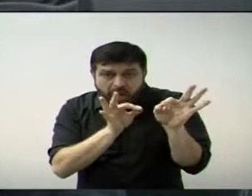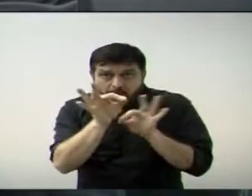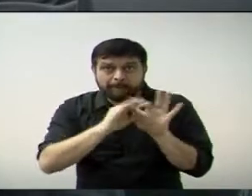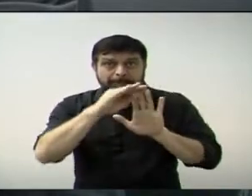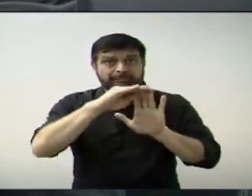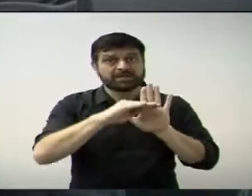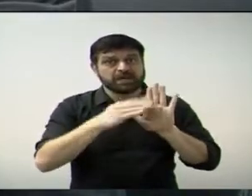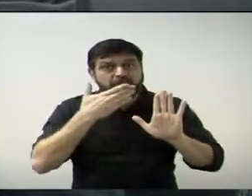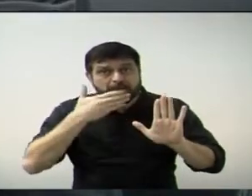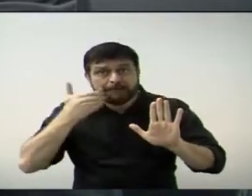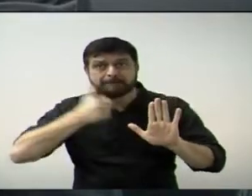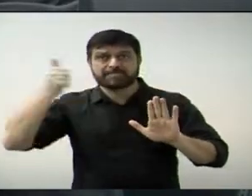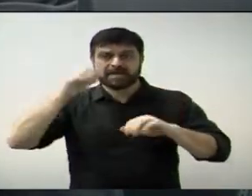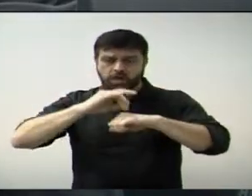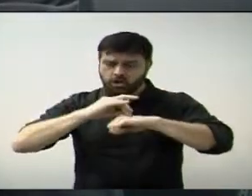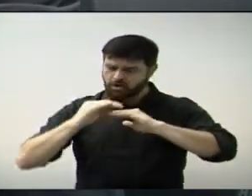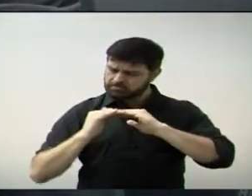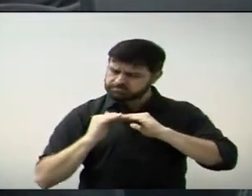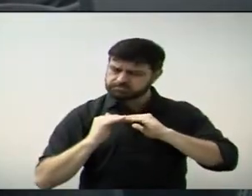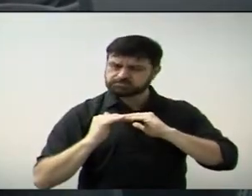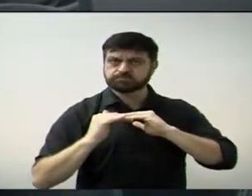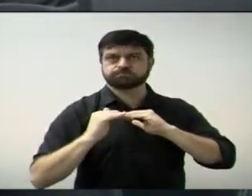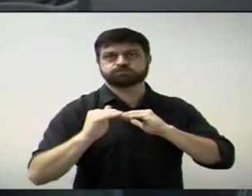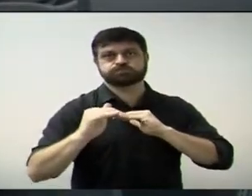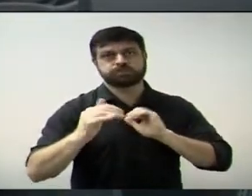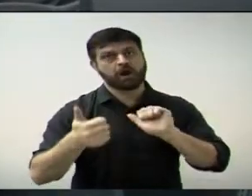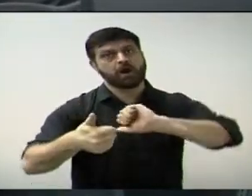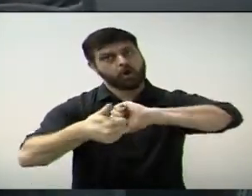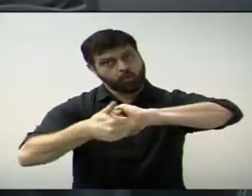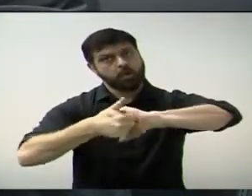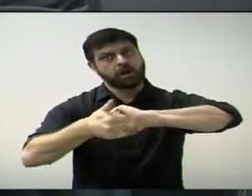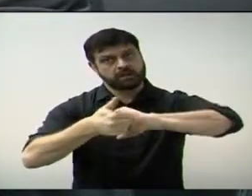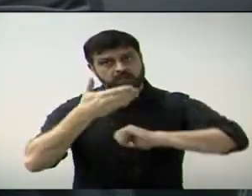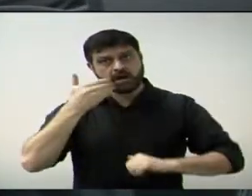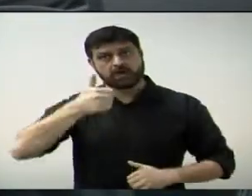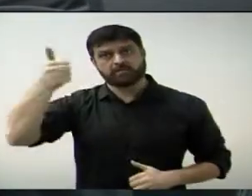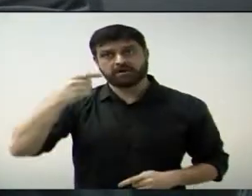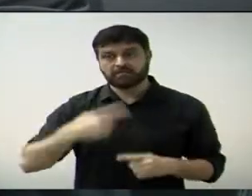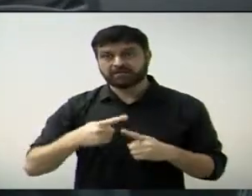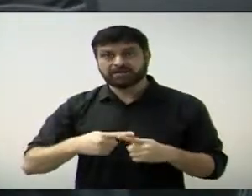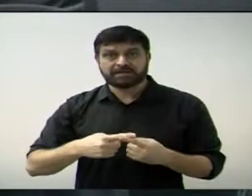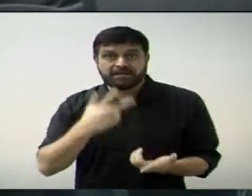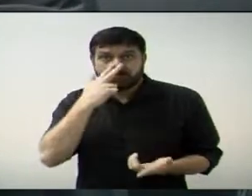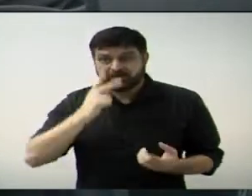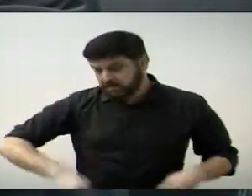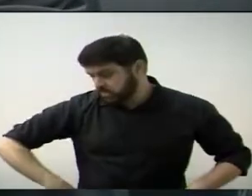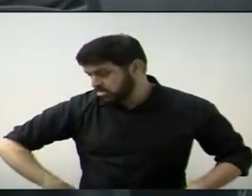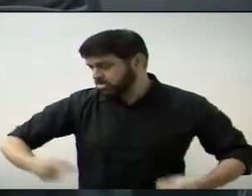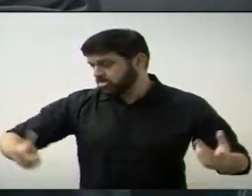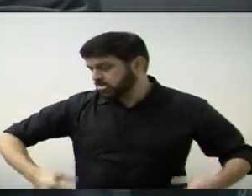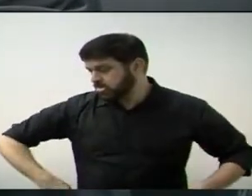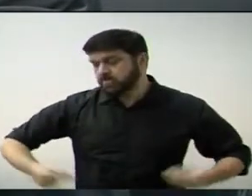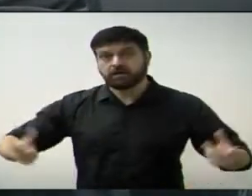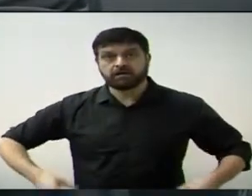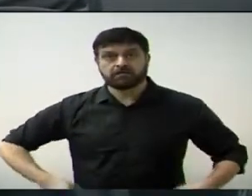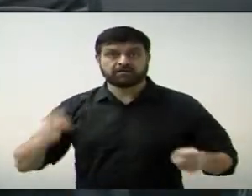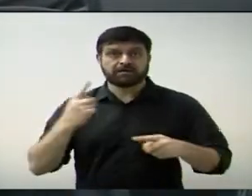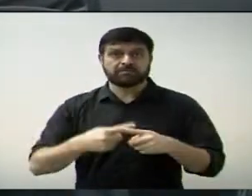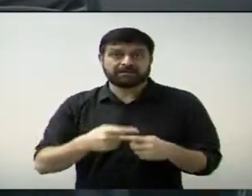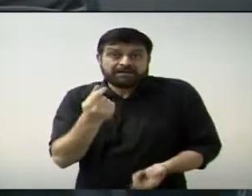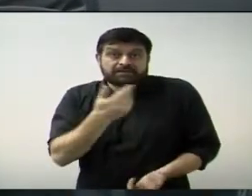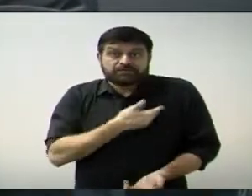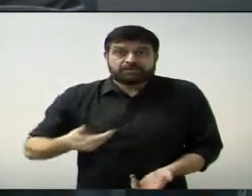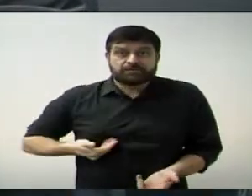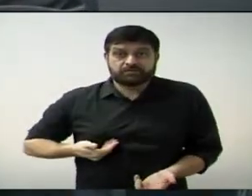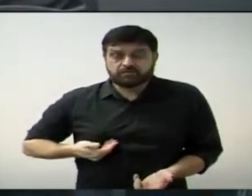competente que, de verdade, faça um planejamento para que a gente pare de sofrer isso e esse dinheiro pare de jogar para o ralo, porque, infelizmente, é dinheiro